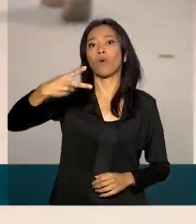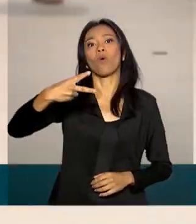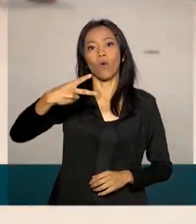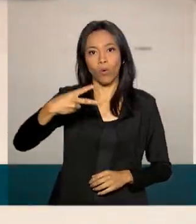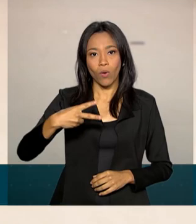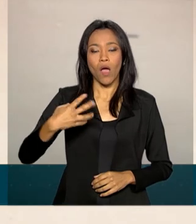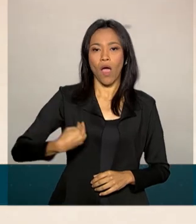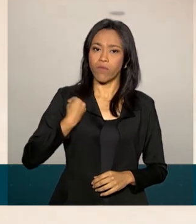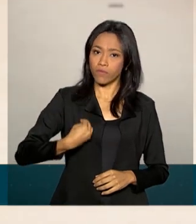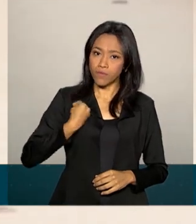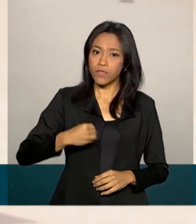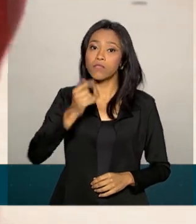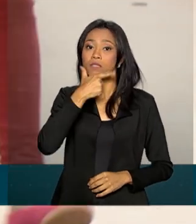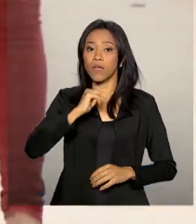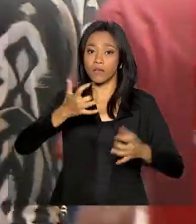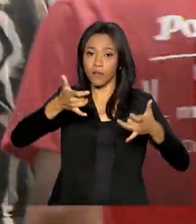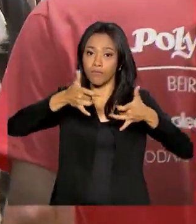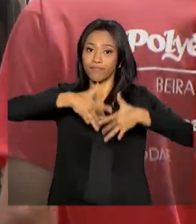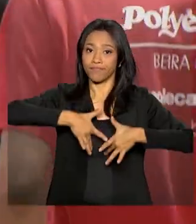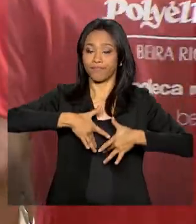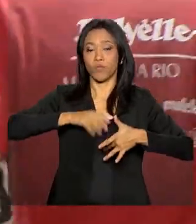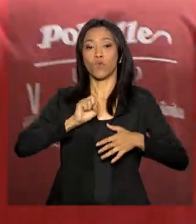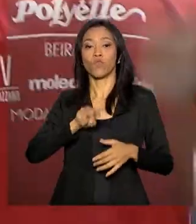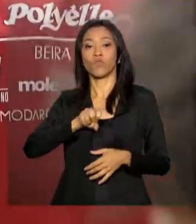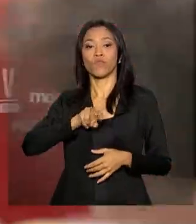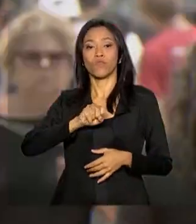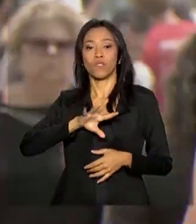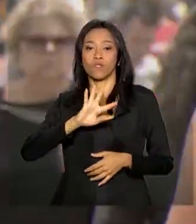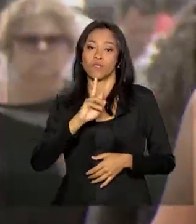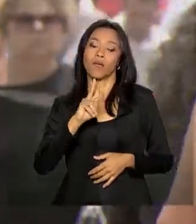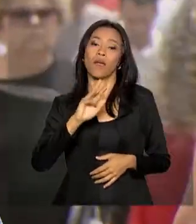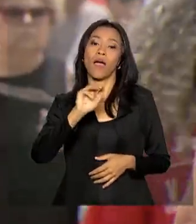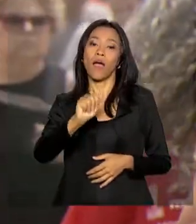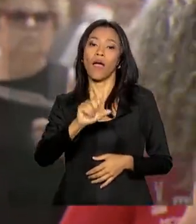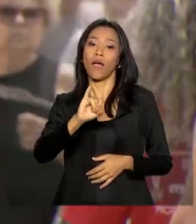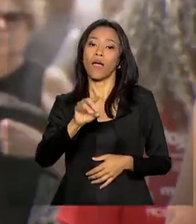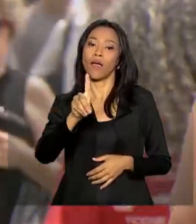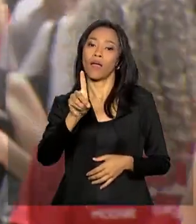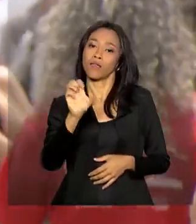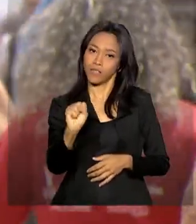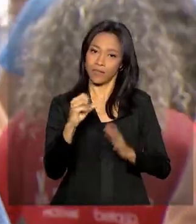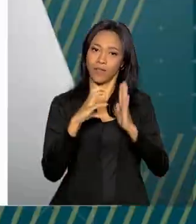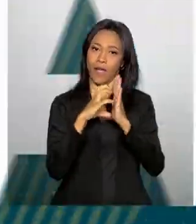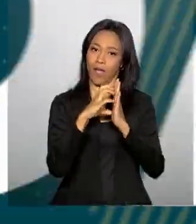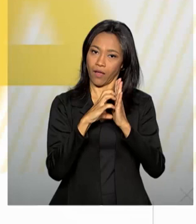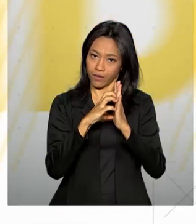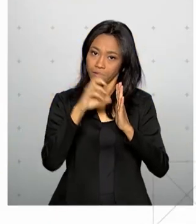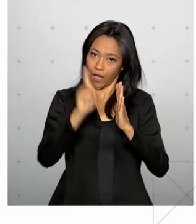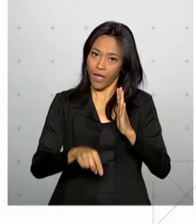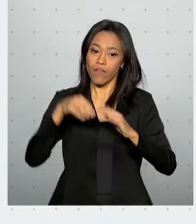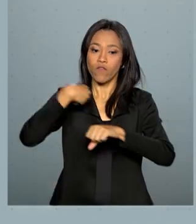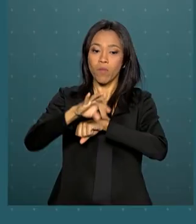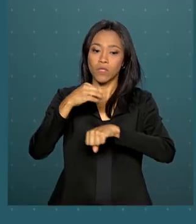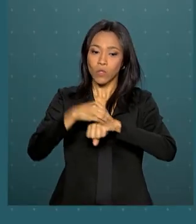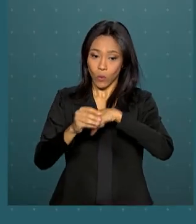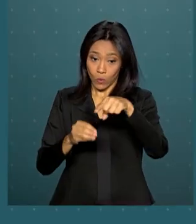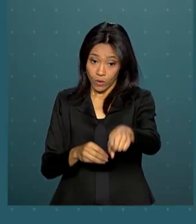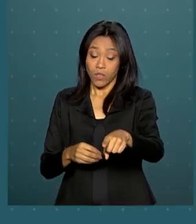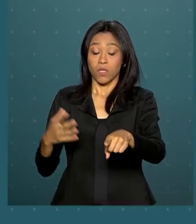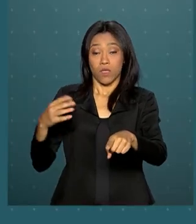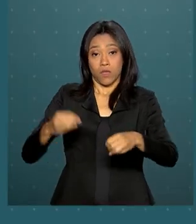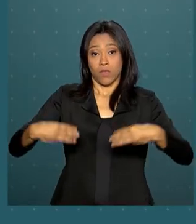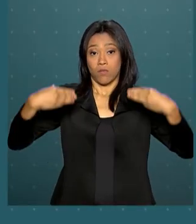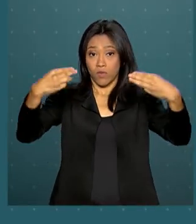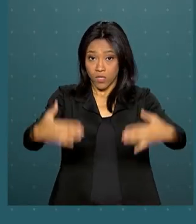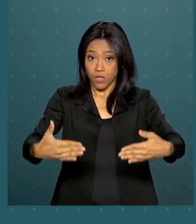sobrevida de pessoas com AIDS. É o que aponta um estudo financiado pelo Ministério da Saúde. Entre 2003 e